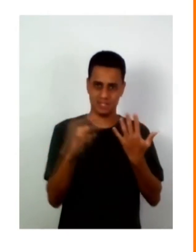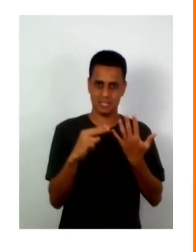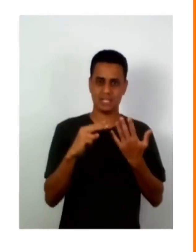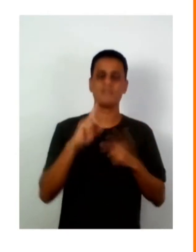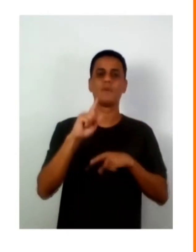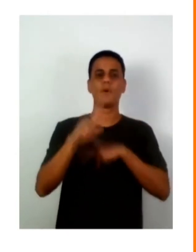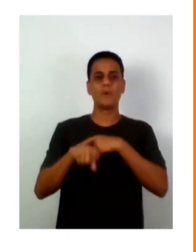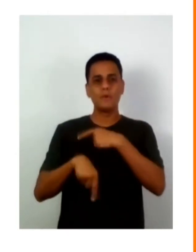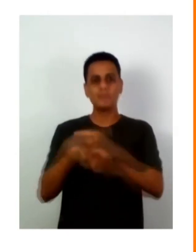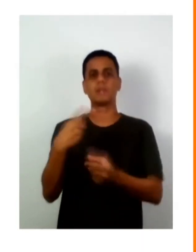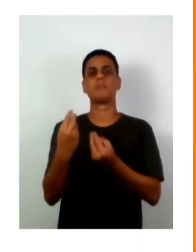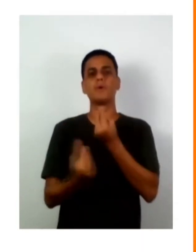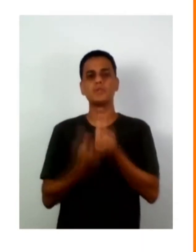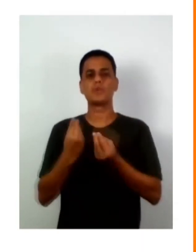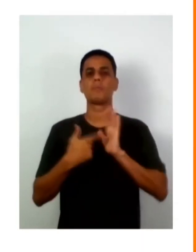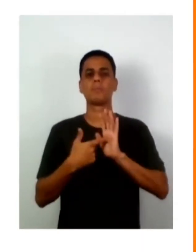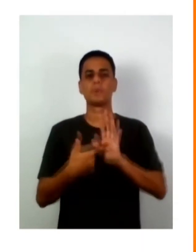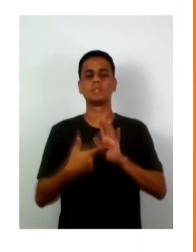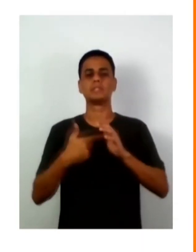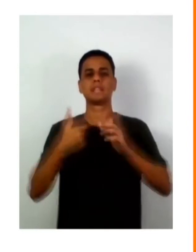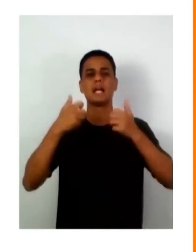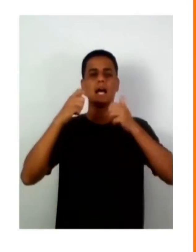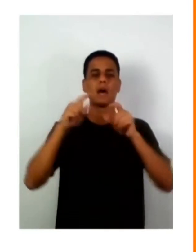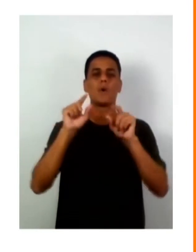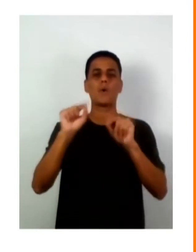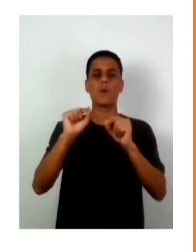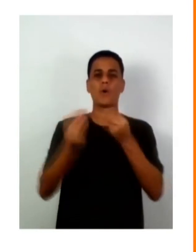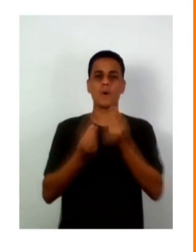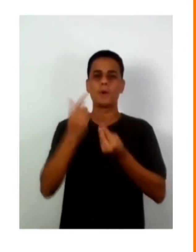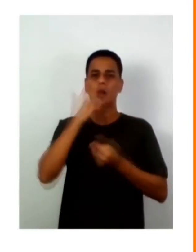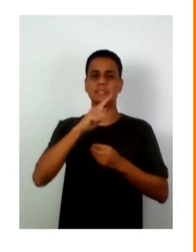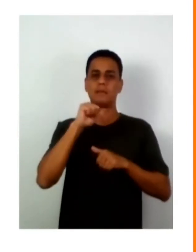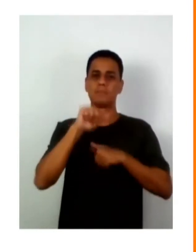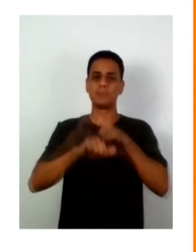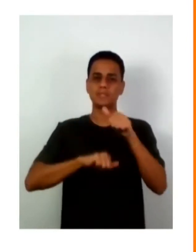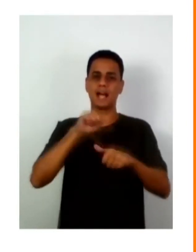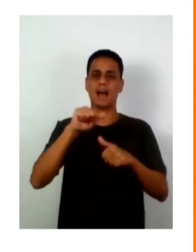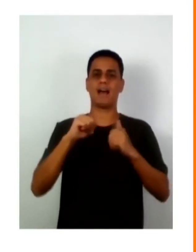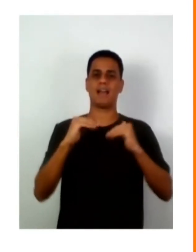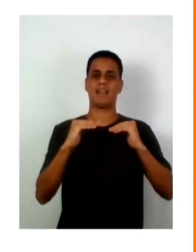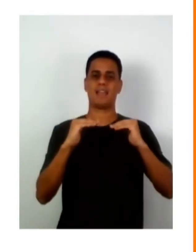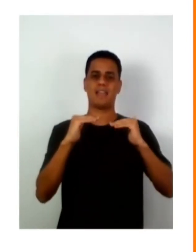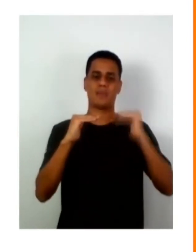de trabalho de manos visíveis, depois eu vou falar de desigualdades culturais